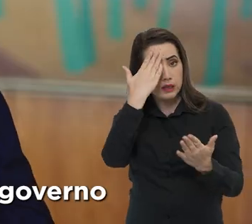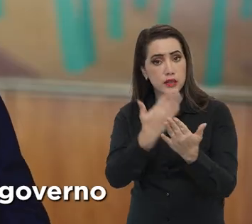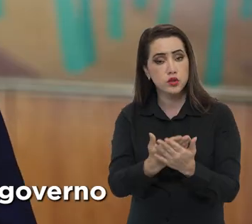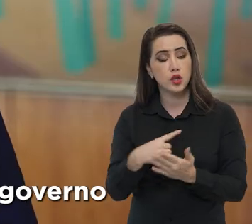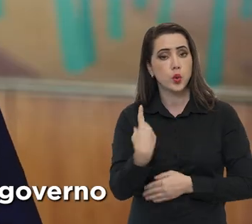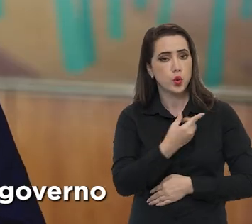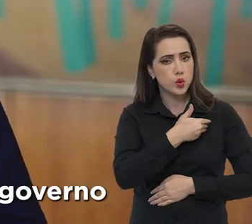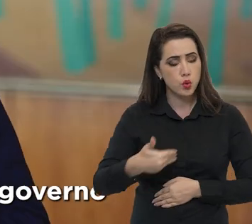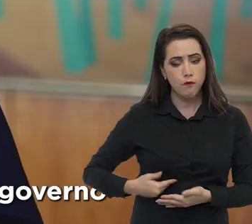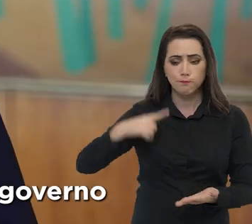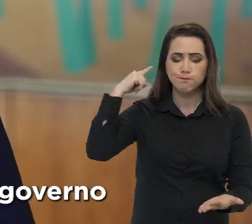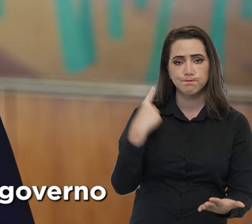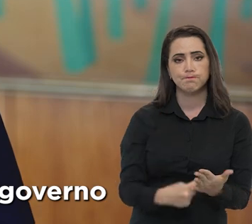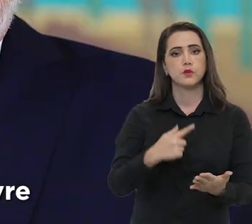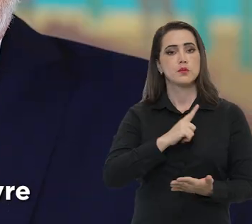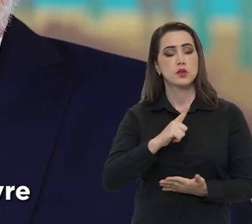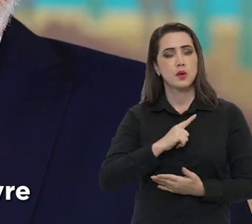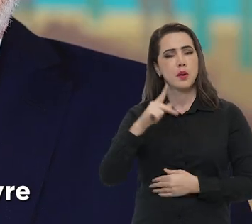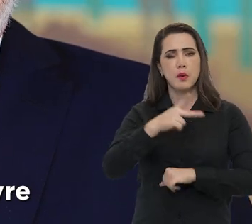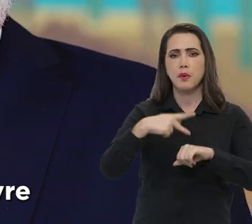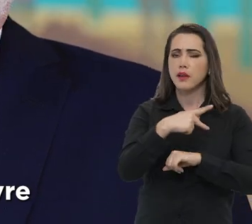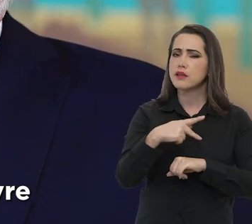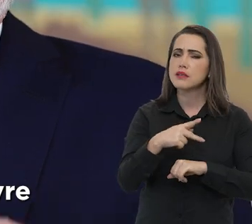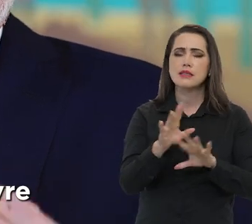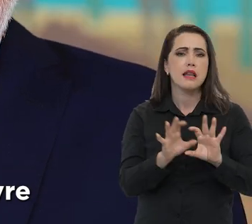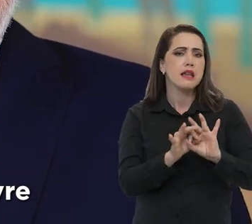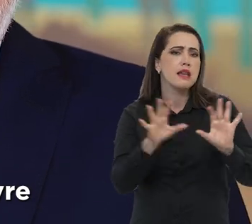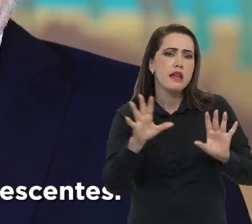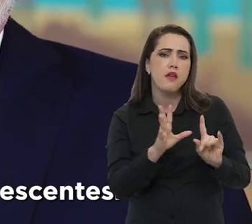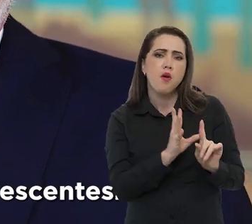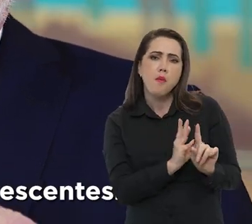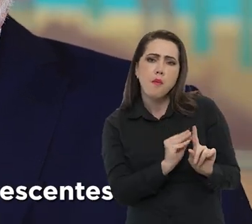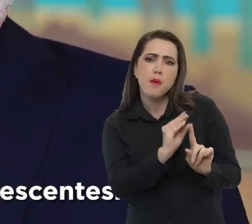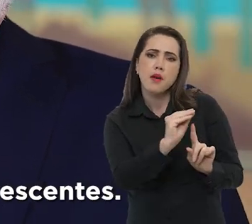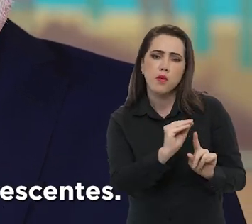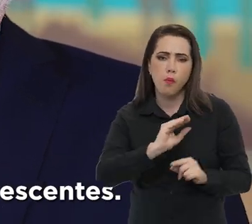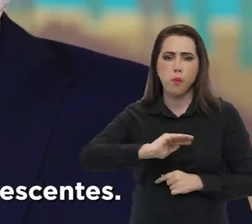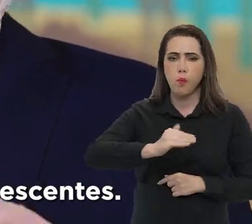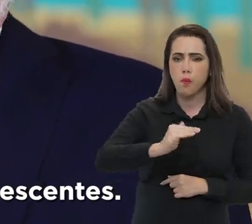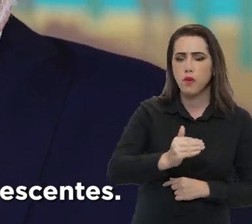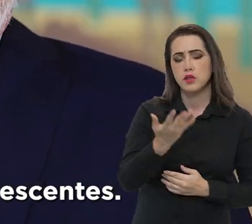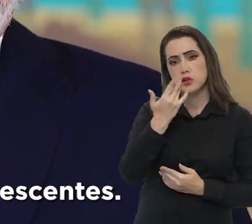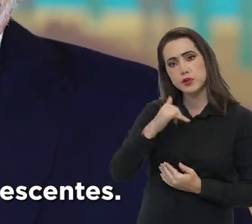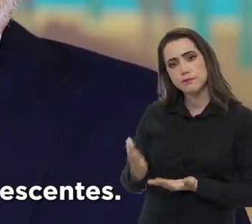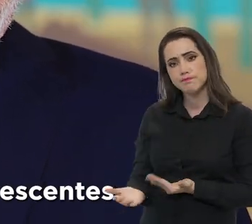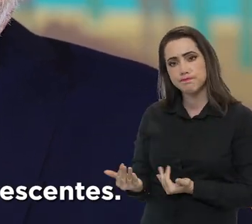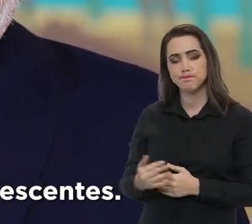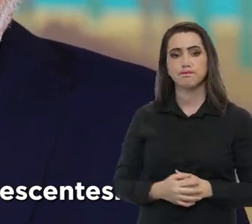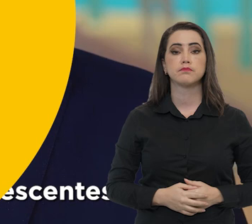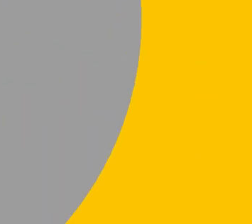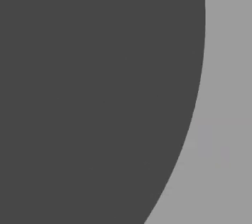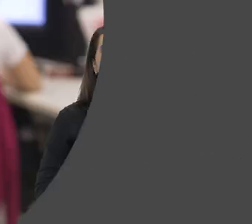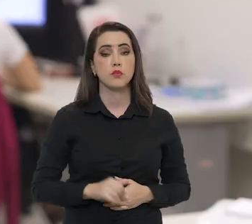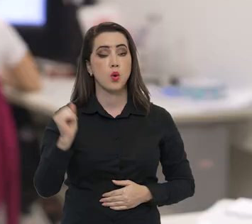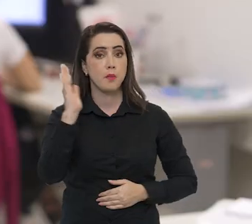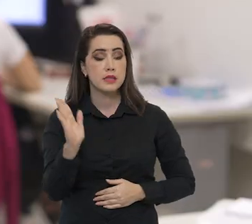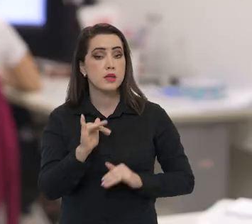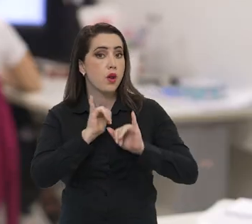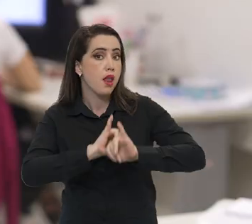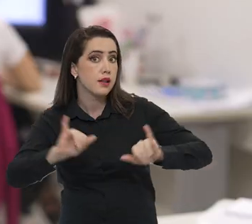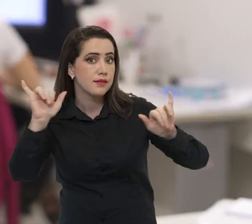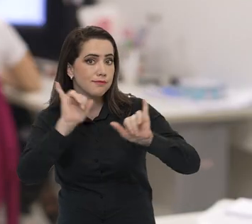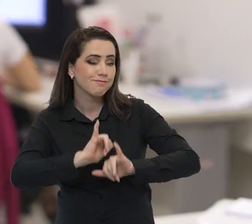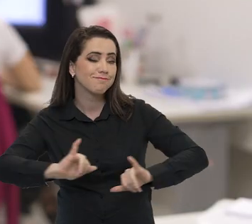Contem com o compromisso do nosso governo para que o Brasil seja um país livre da exploração sexual de crianças e adolescentes. O